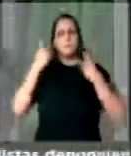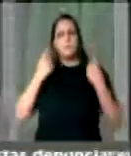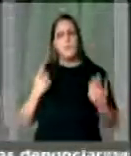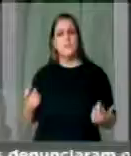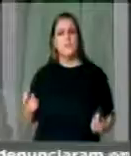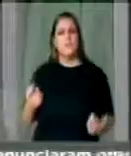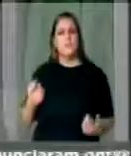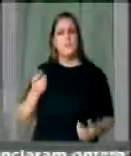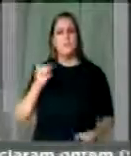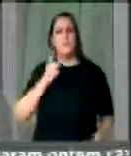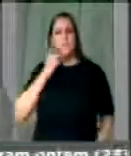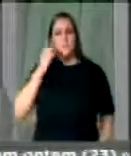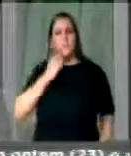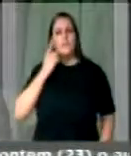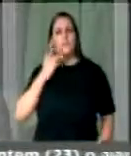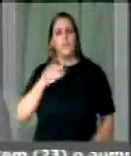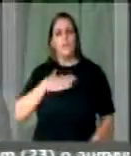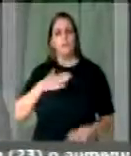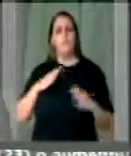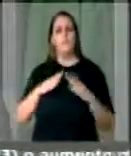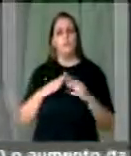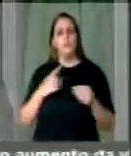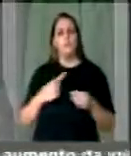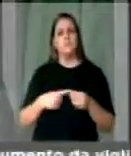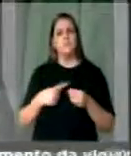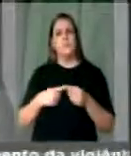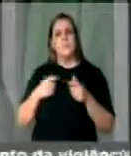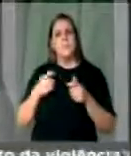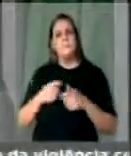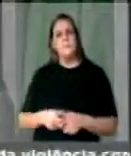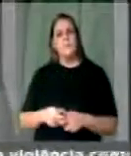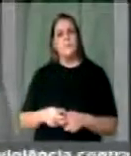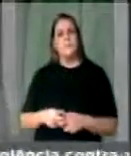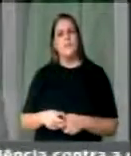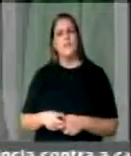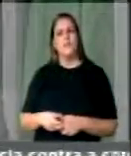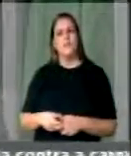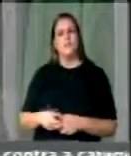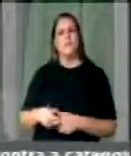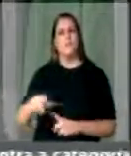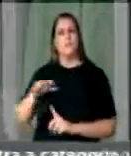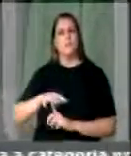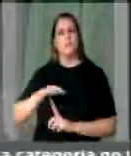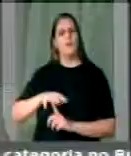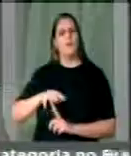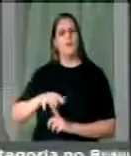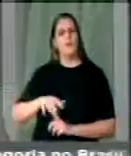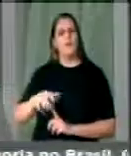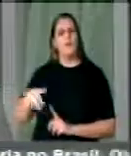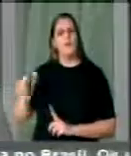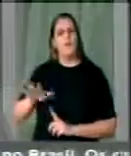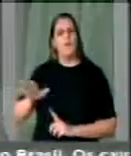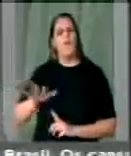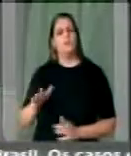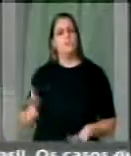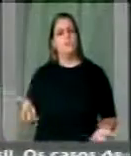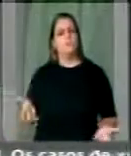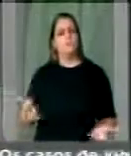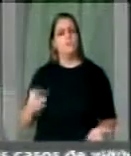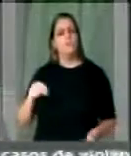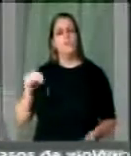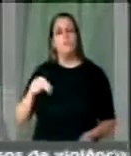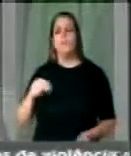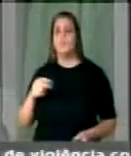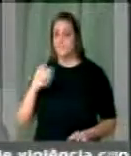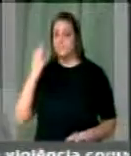parlamentar que mora numa pequena cidade do norte do Paraná. Que conhece bem os gargalos que nós